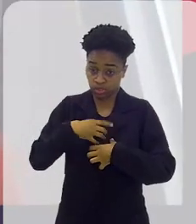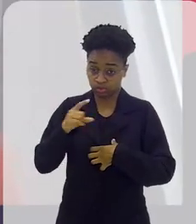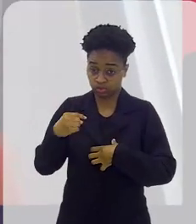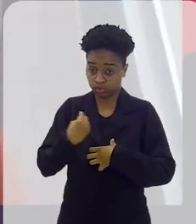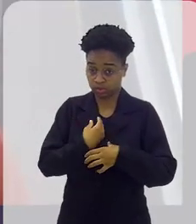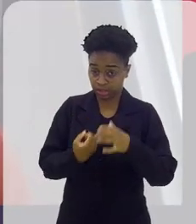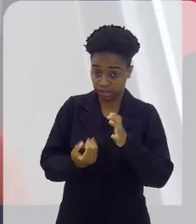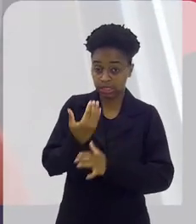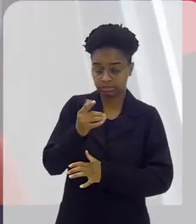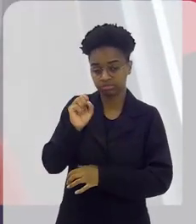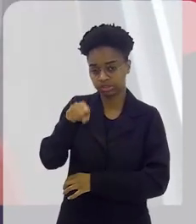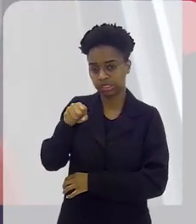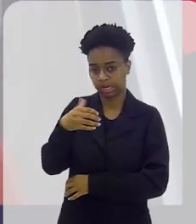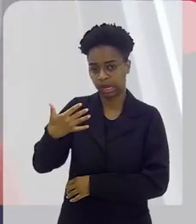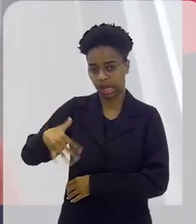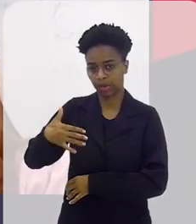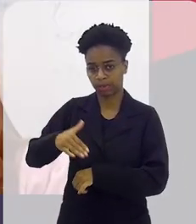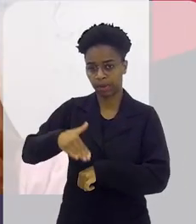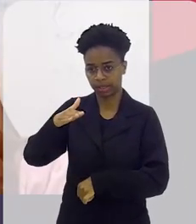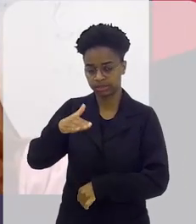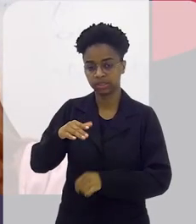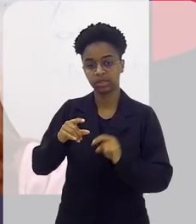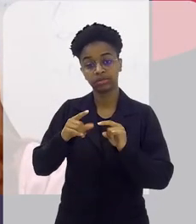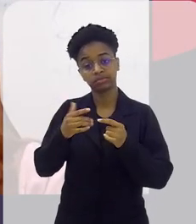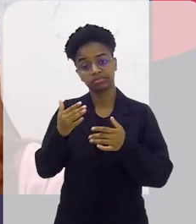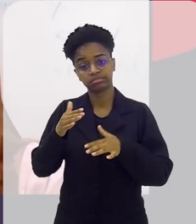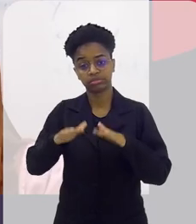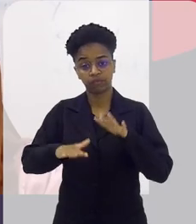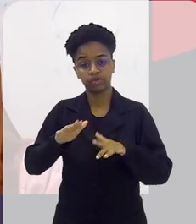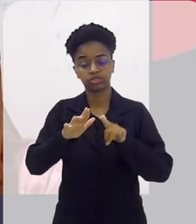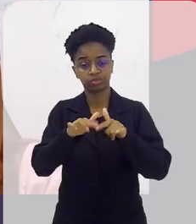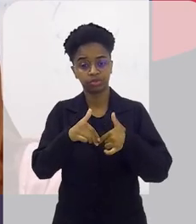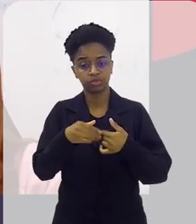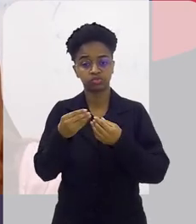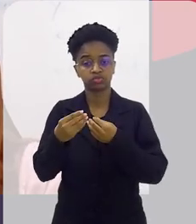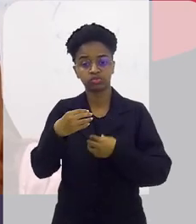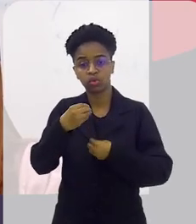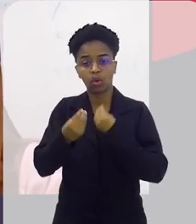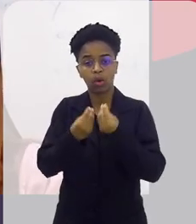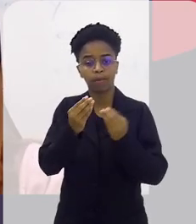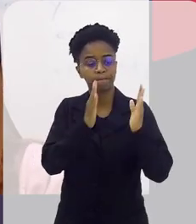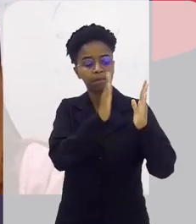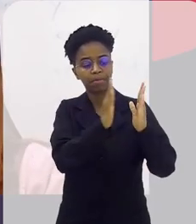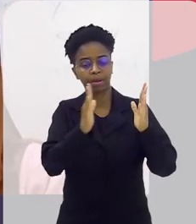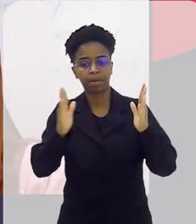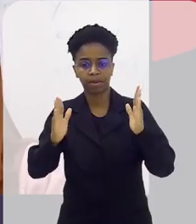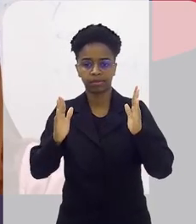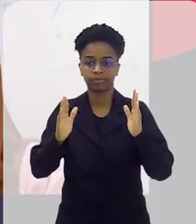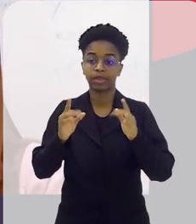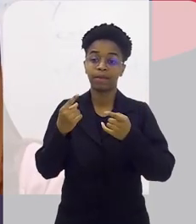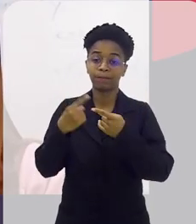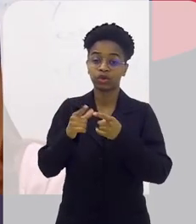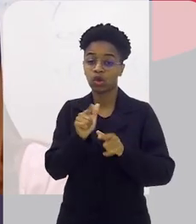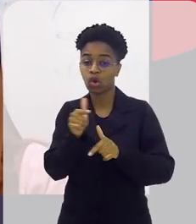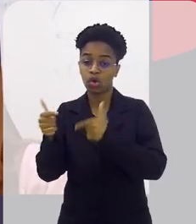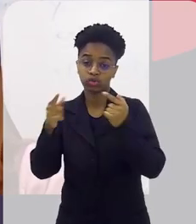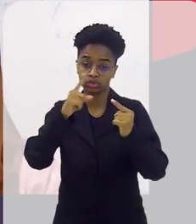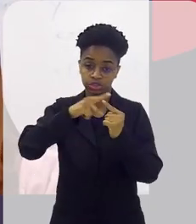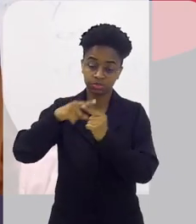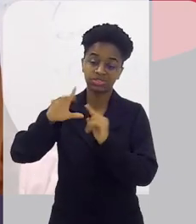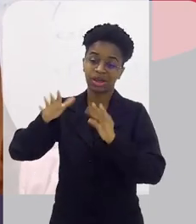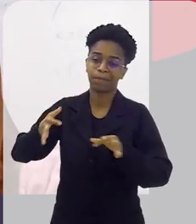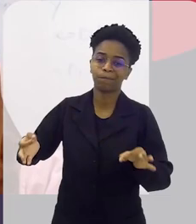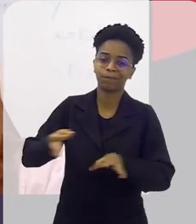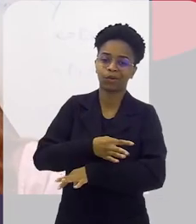que está feito, ele é mais caro, por causa dessa questão da cadeia produtiva. Todas as outras fibras já têm